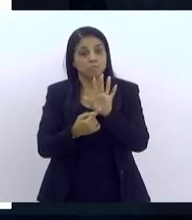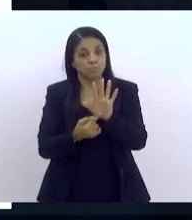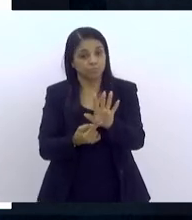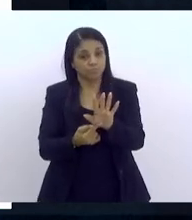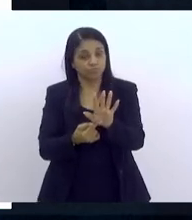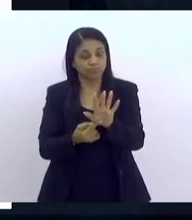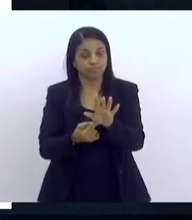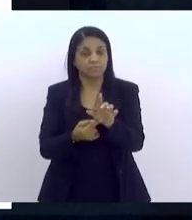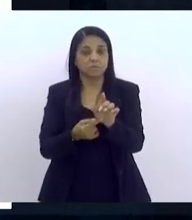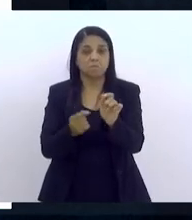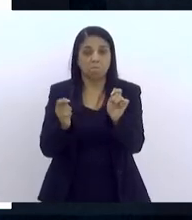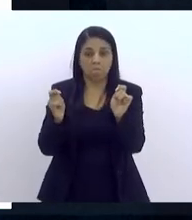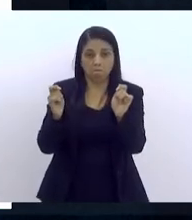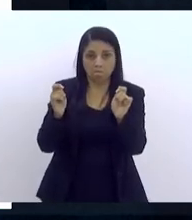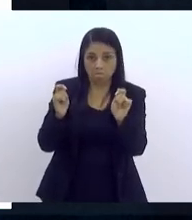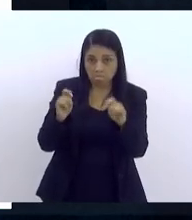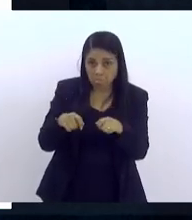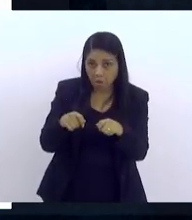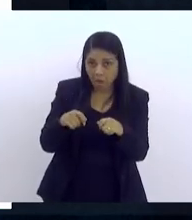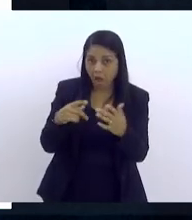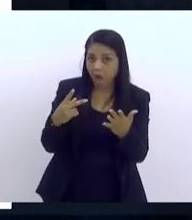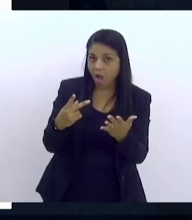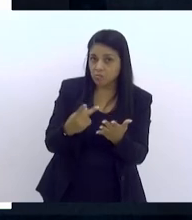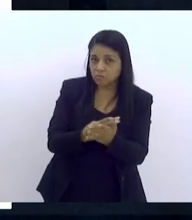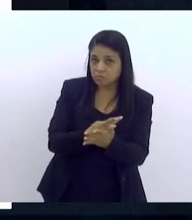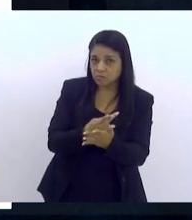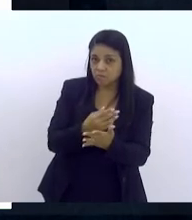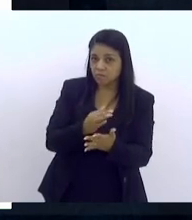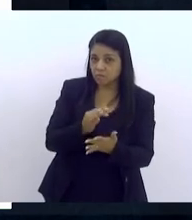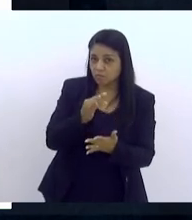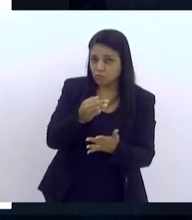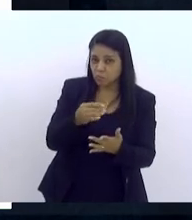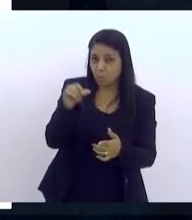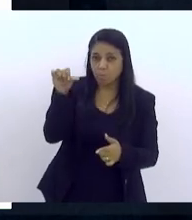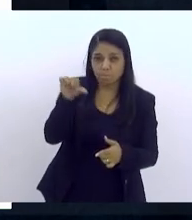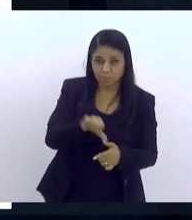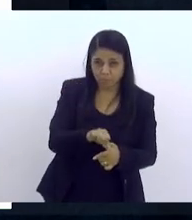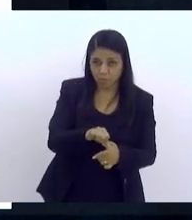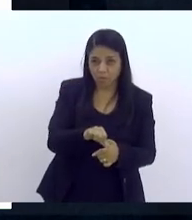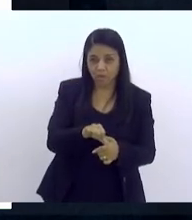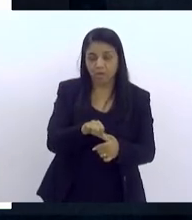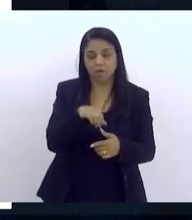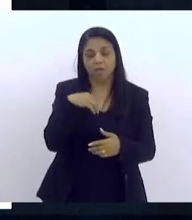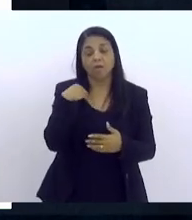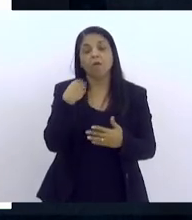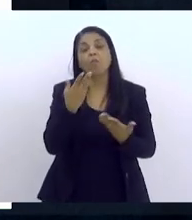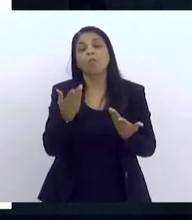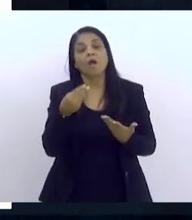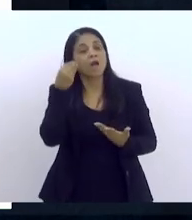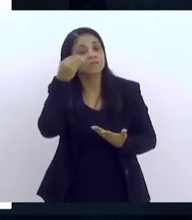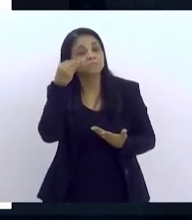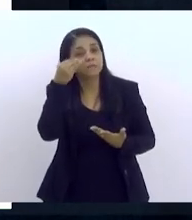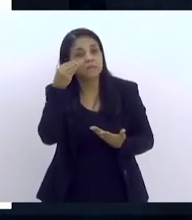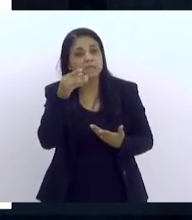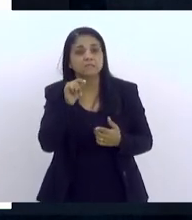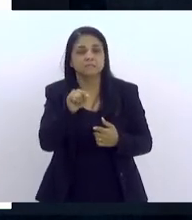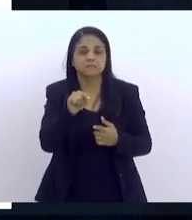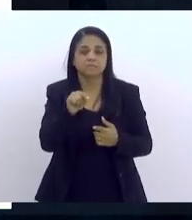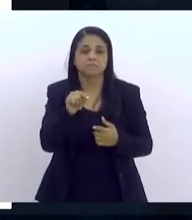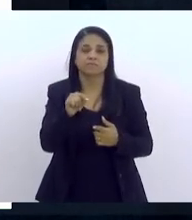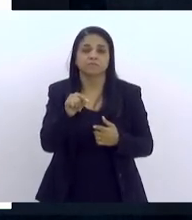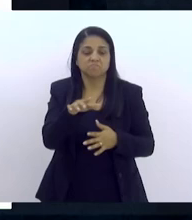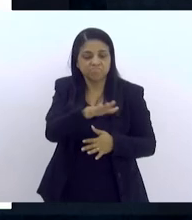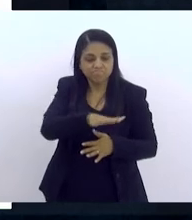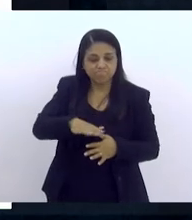ruins. Então, que iniciativas são essas que já se mostraram que não dão certo nesse caso? A militarização dos